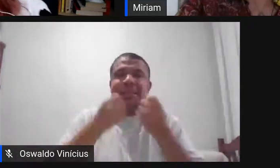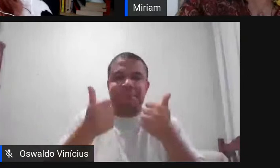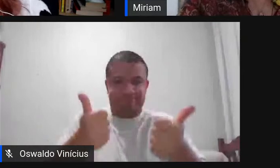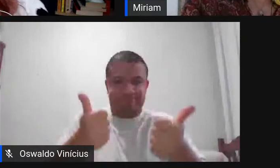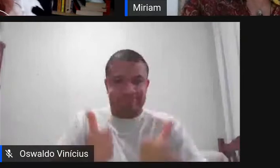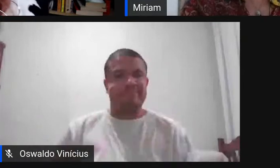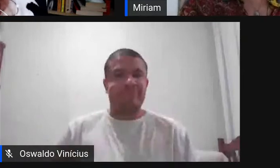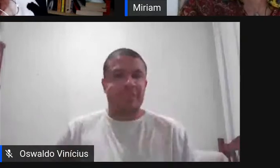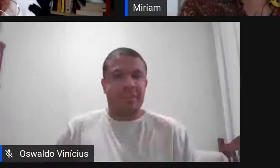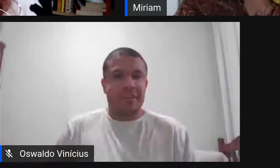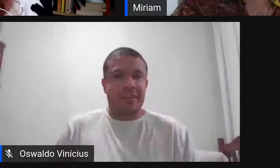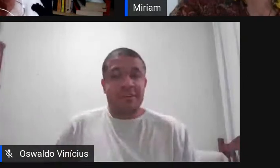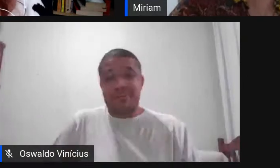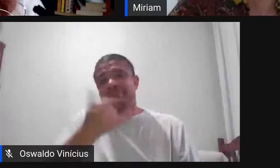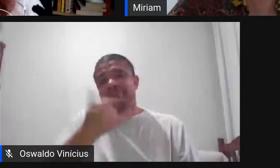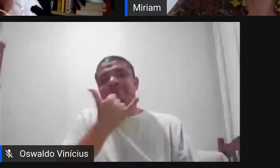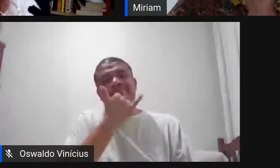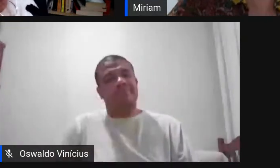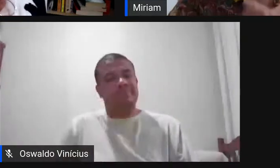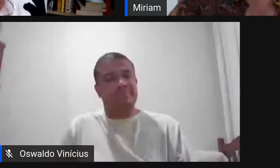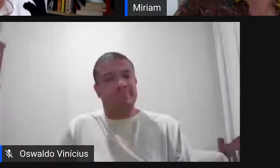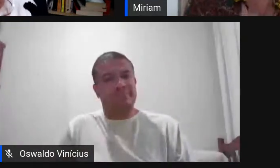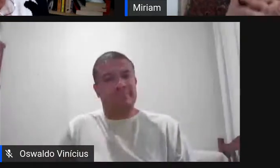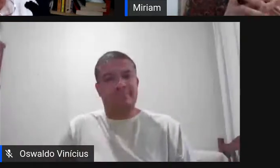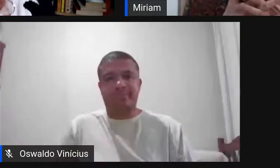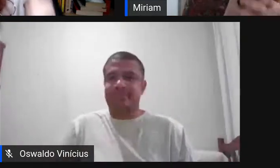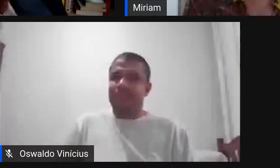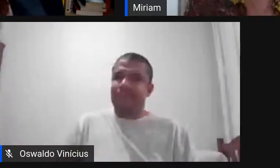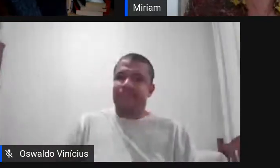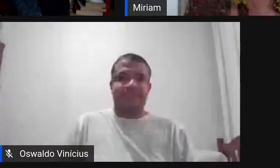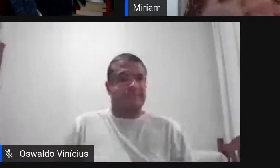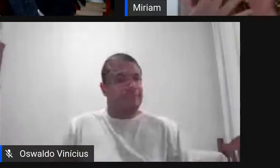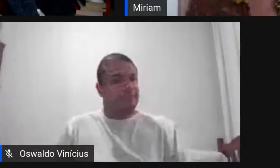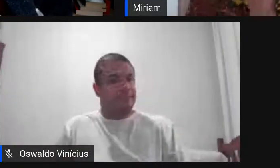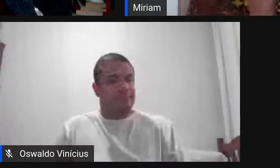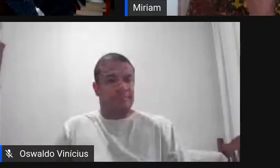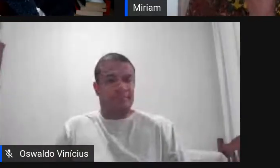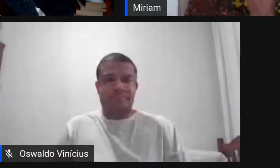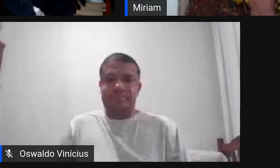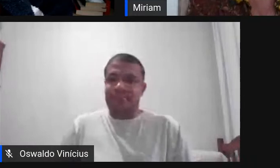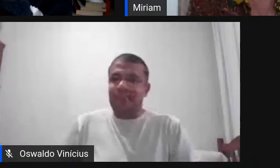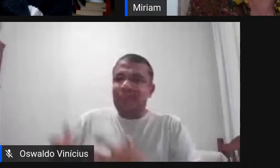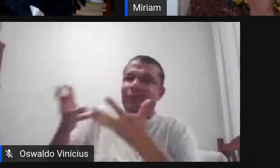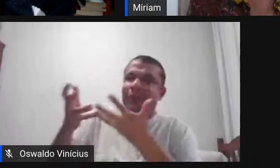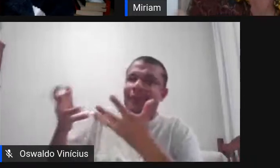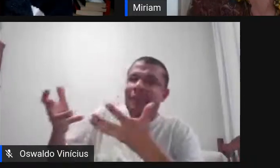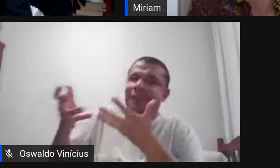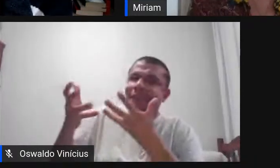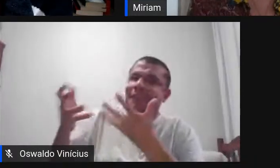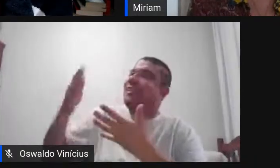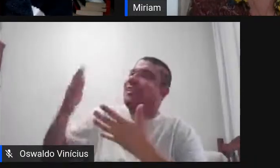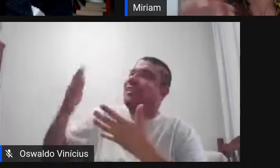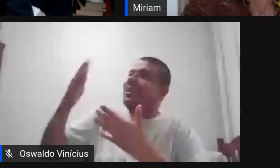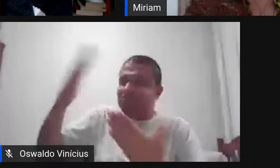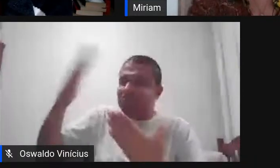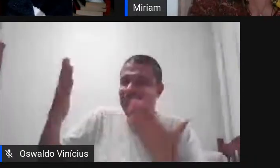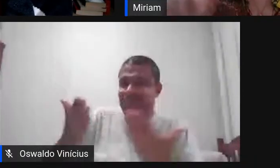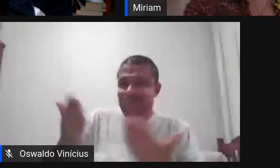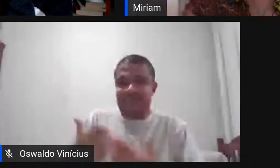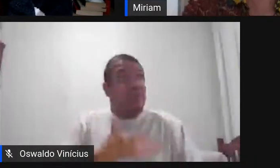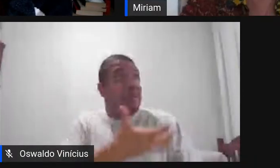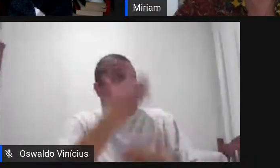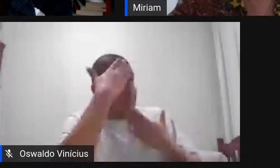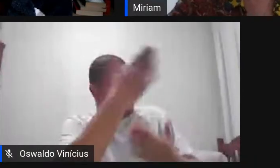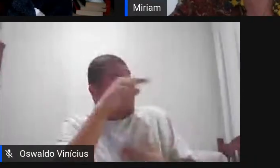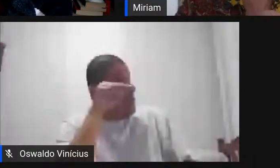desculpa mas vamos lá então eu queria agradecer demais a oportunidade de estar aqui com vocês que estão aí assistindo a gente eu entrei